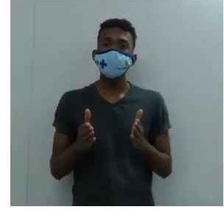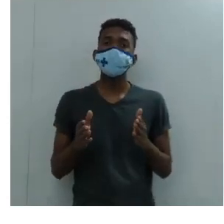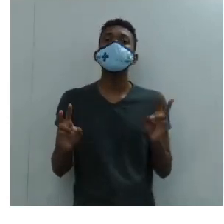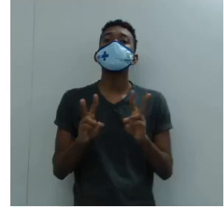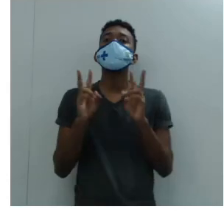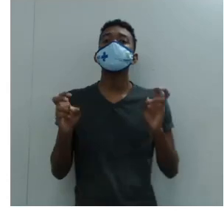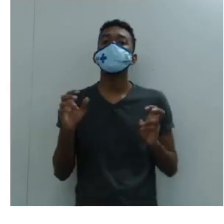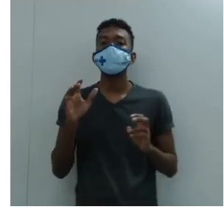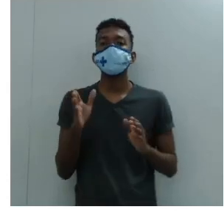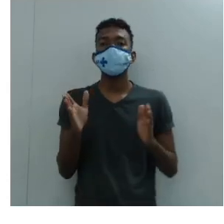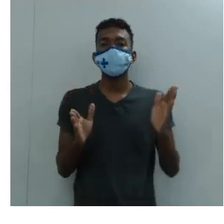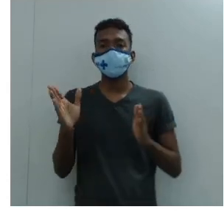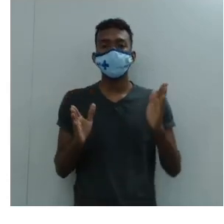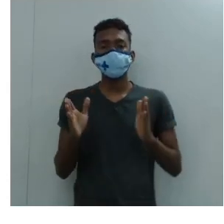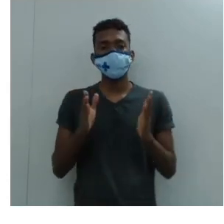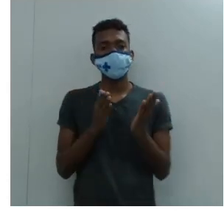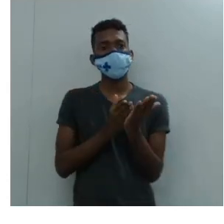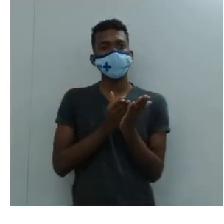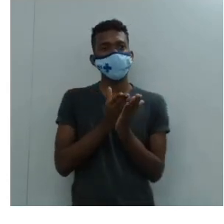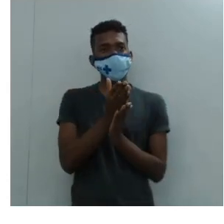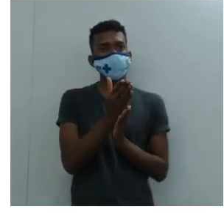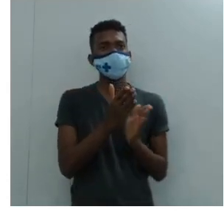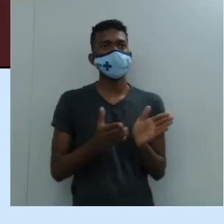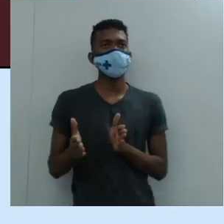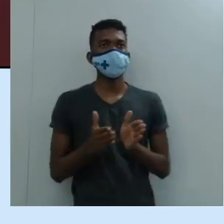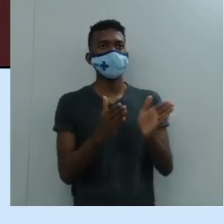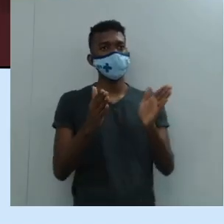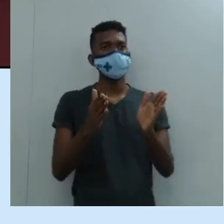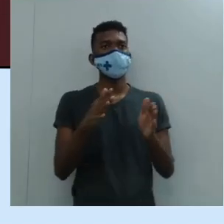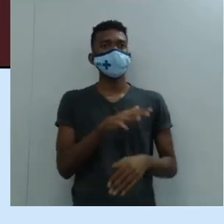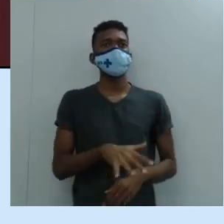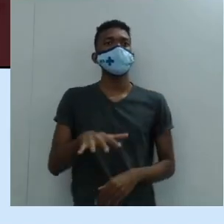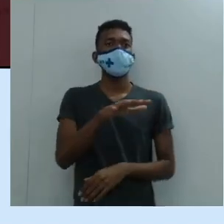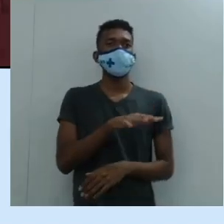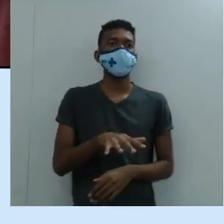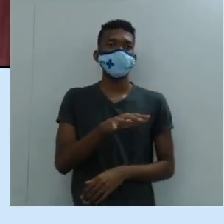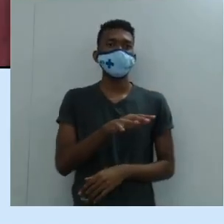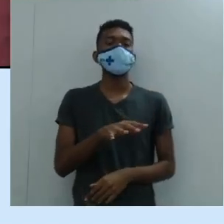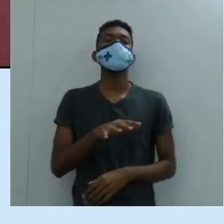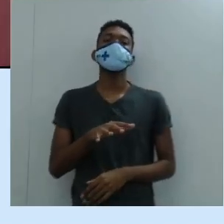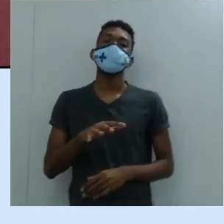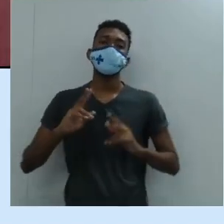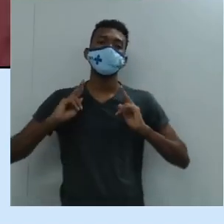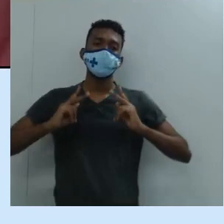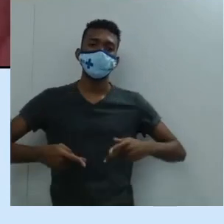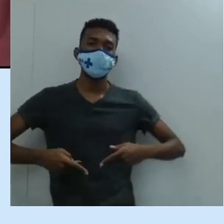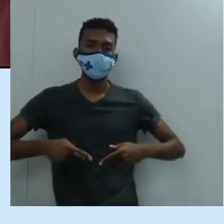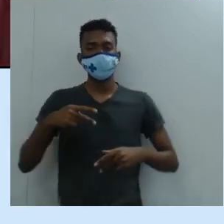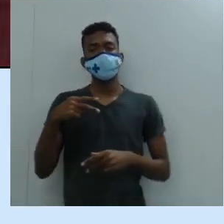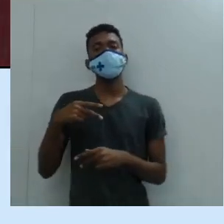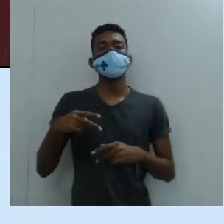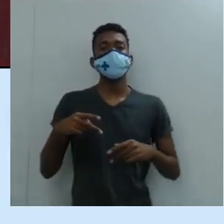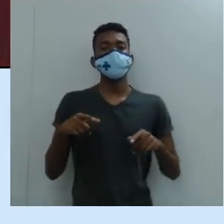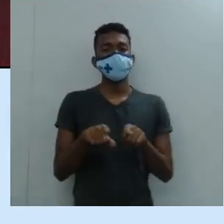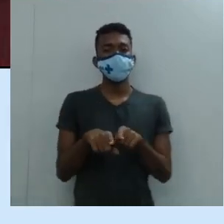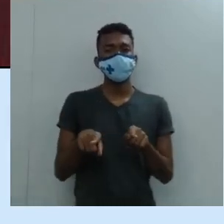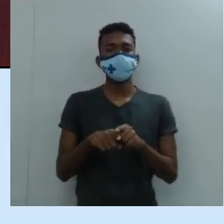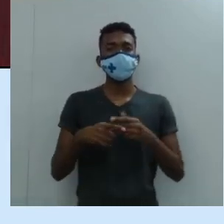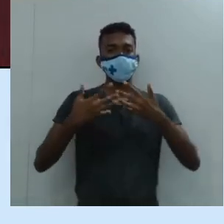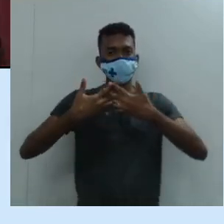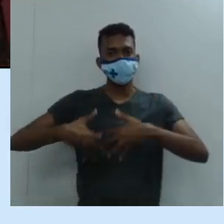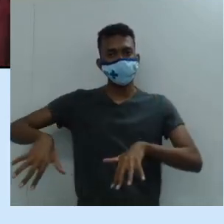Do período em direção a um ideal humanista e naturalista. Então na realidade quando se fala